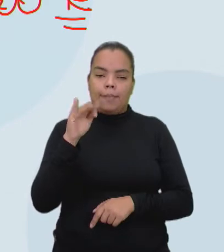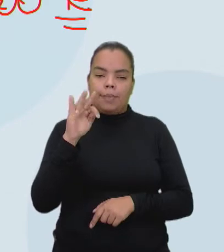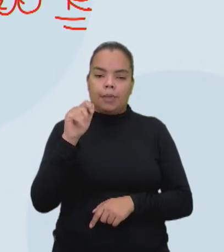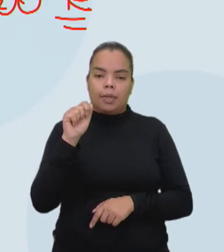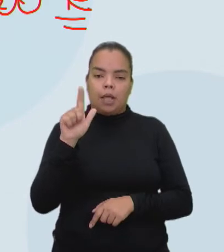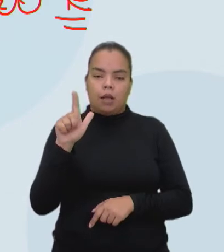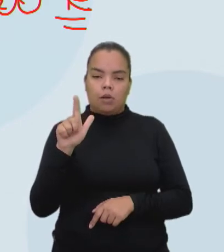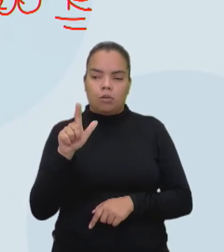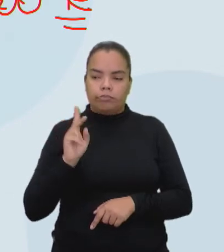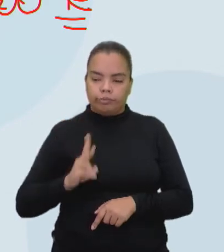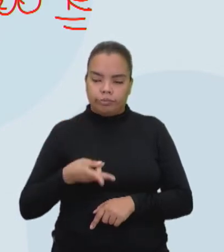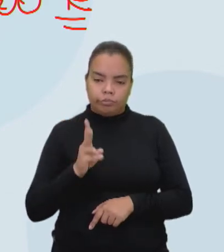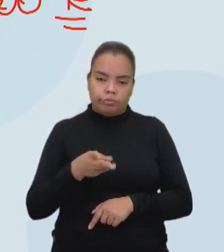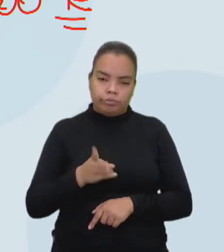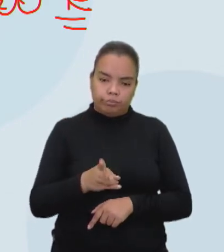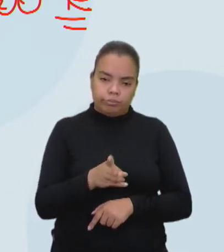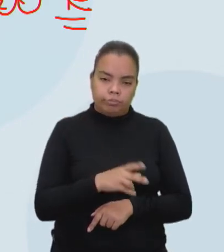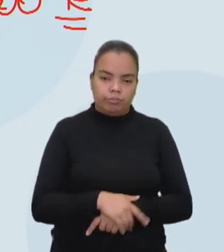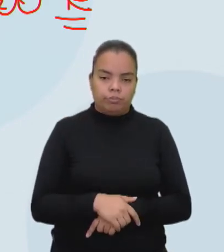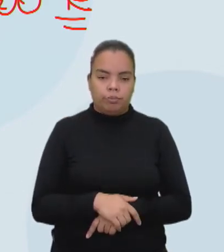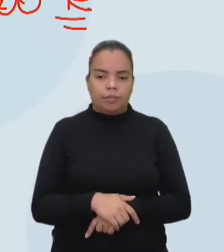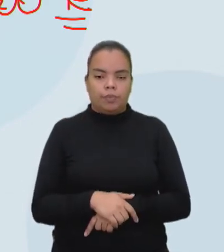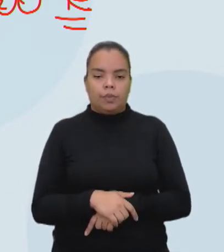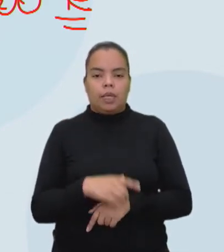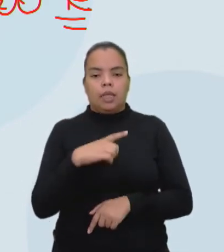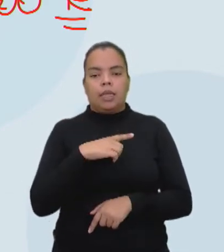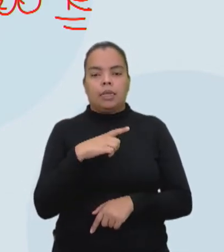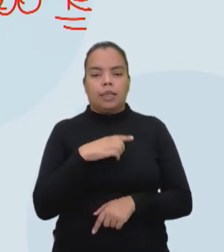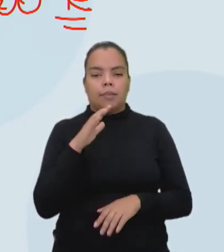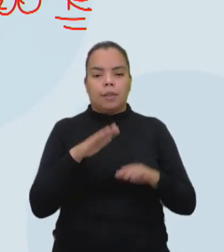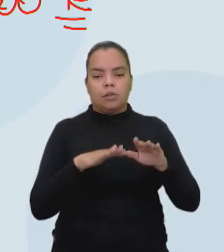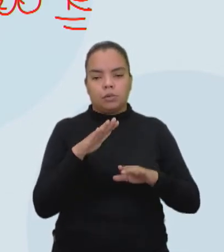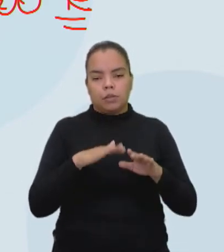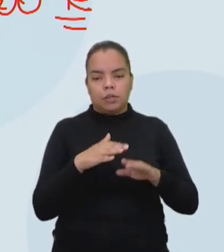A gente tem aí a infraestrutura de 3 mil reais.